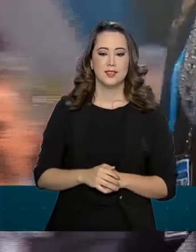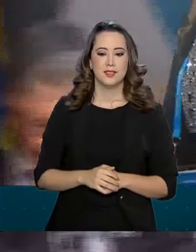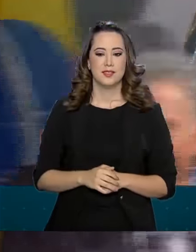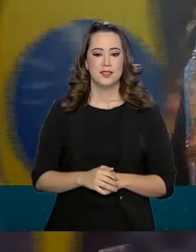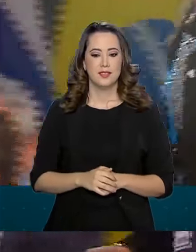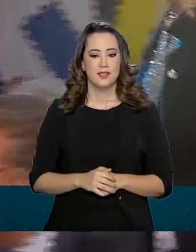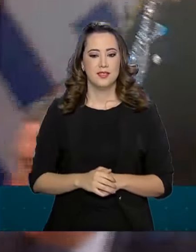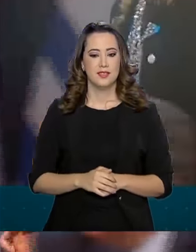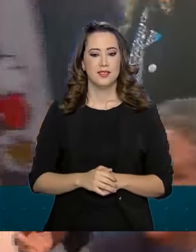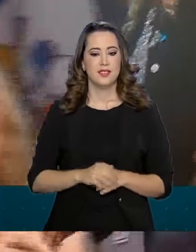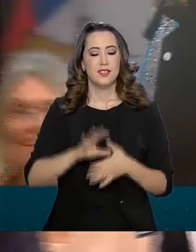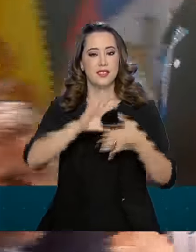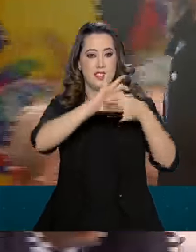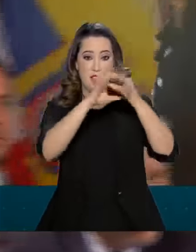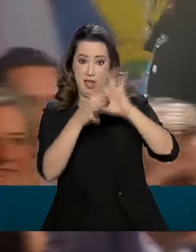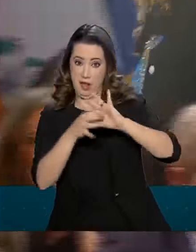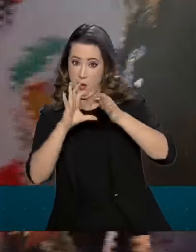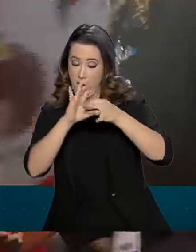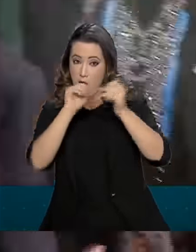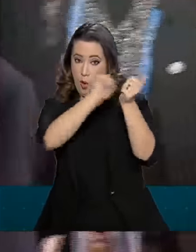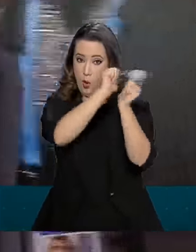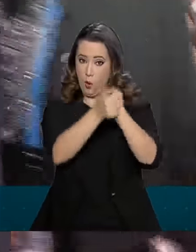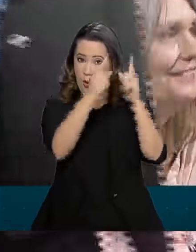Na Copa América, deixar bem claro.